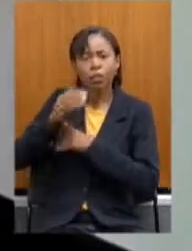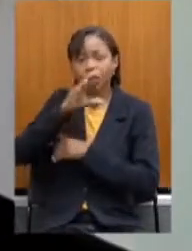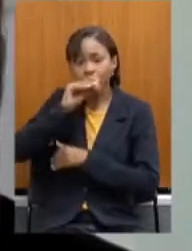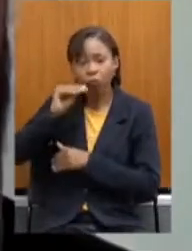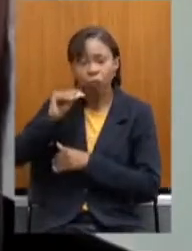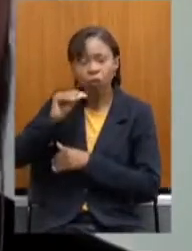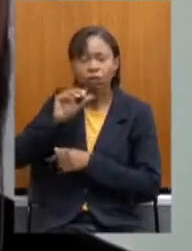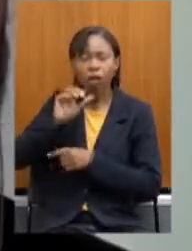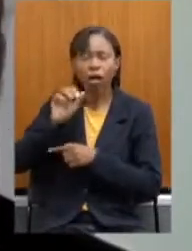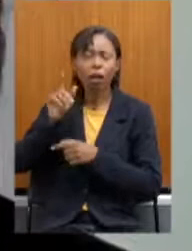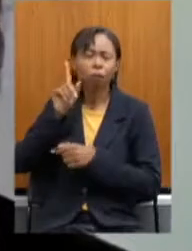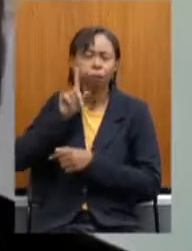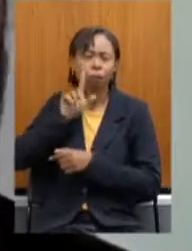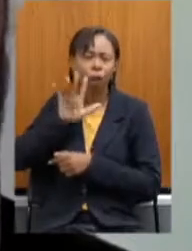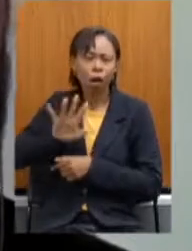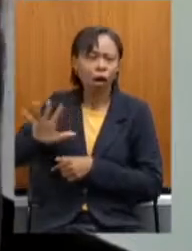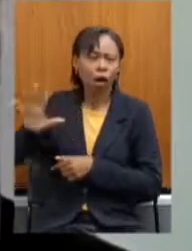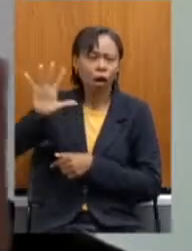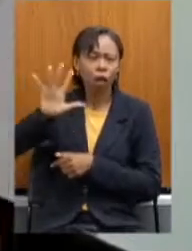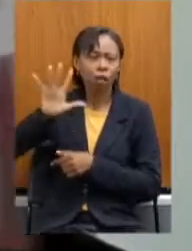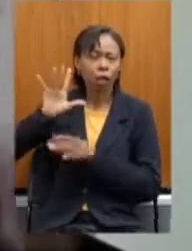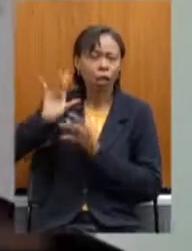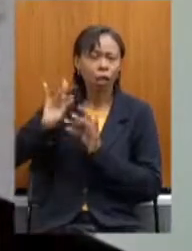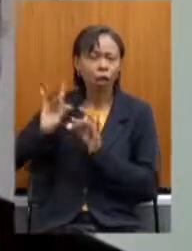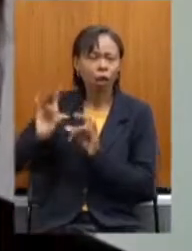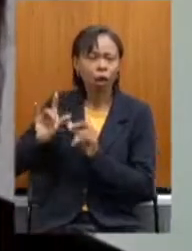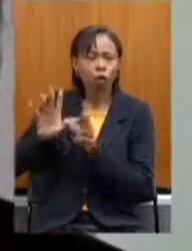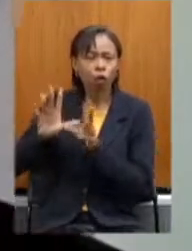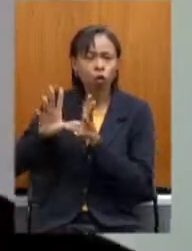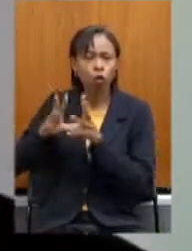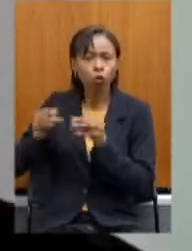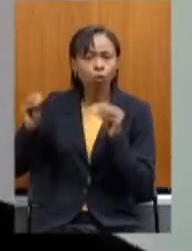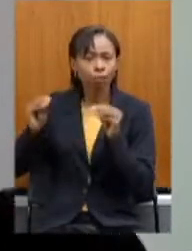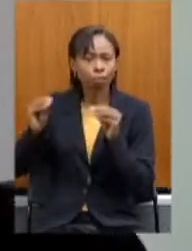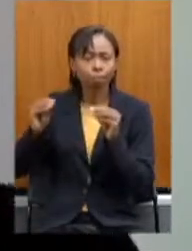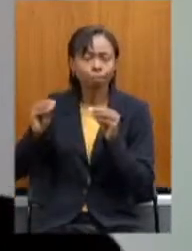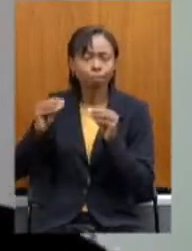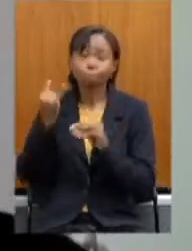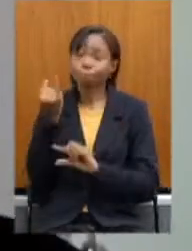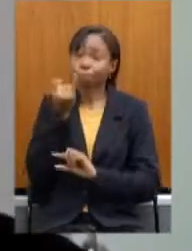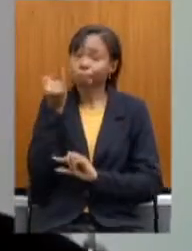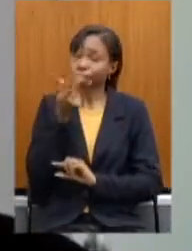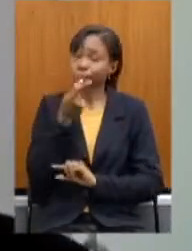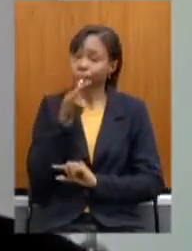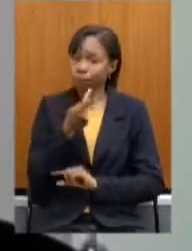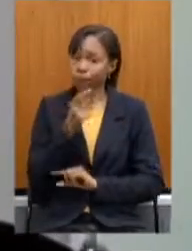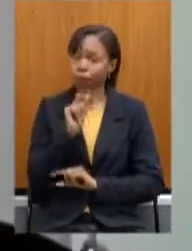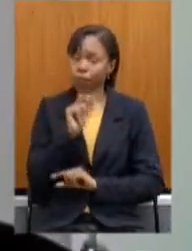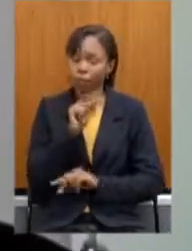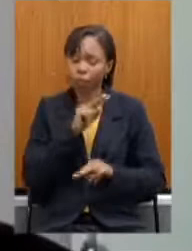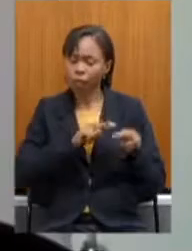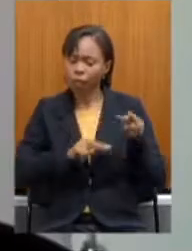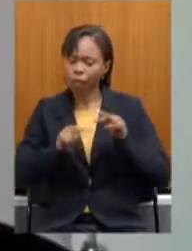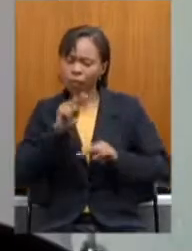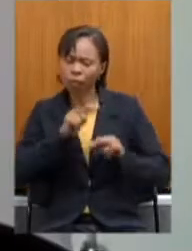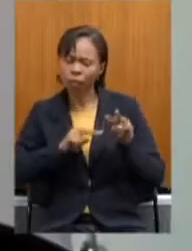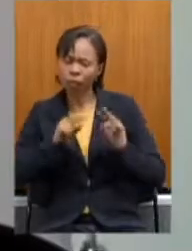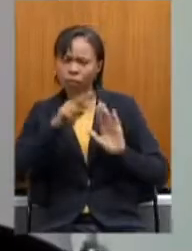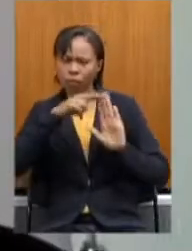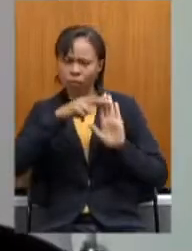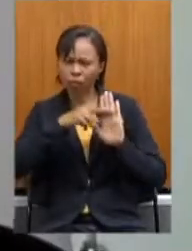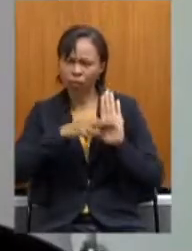simplesmente consumidos. e aí é importante eu posso falar, analisando as regras